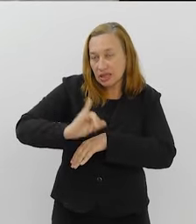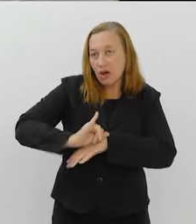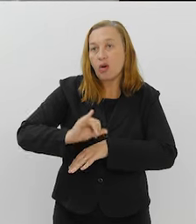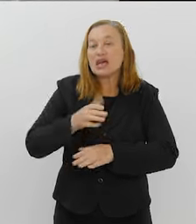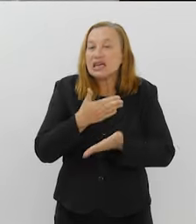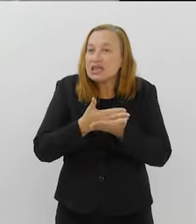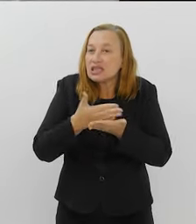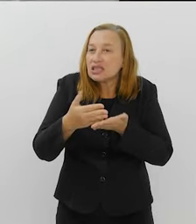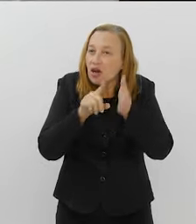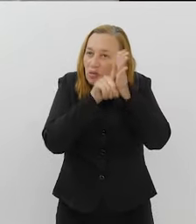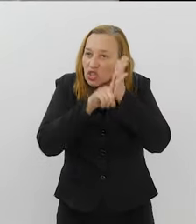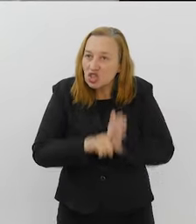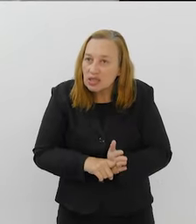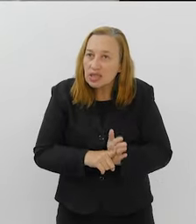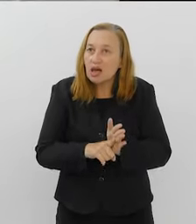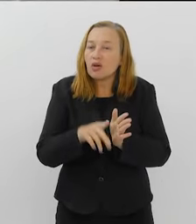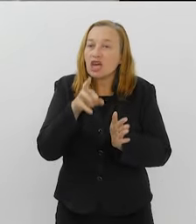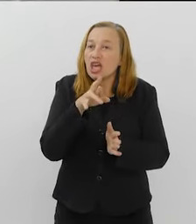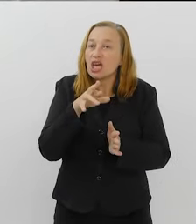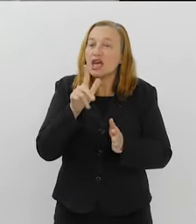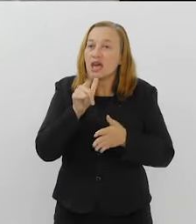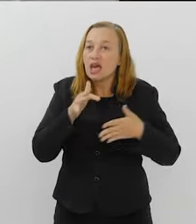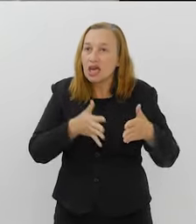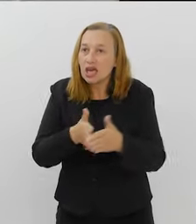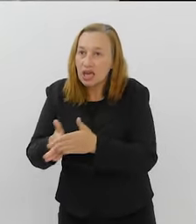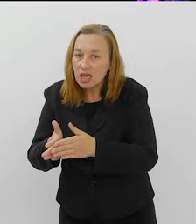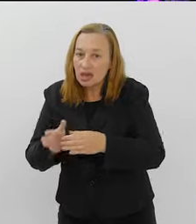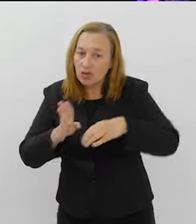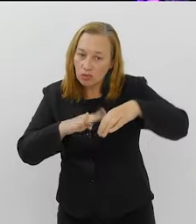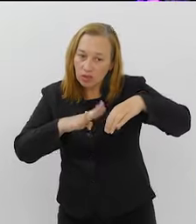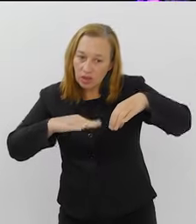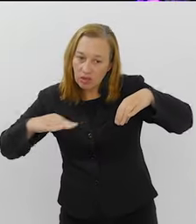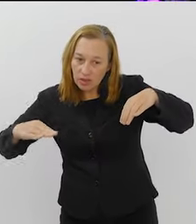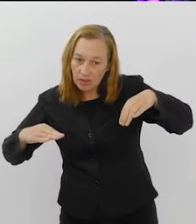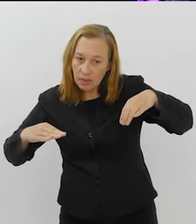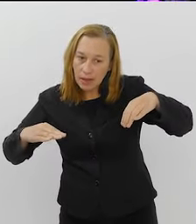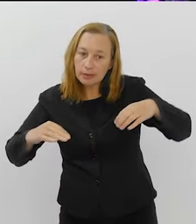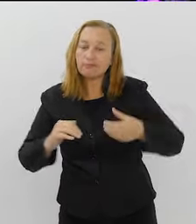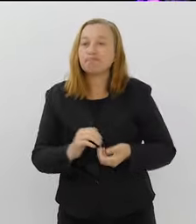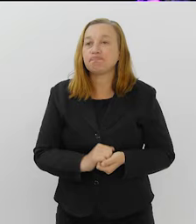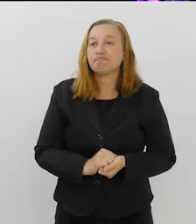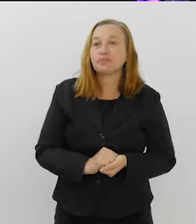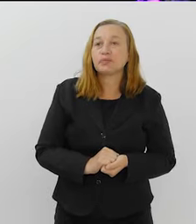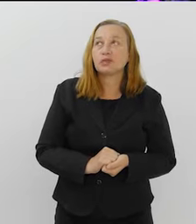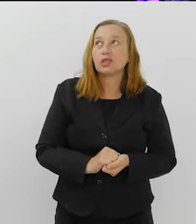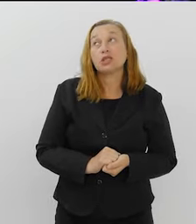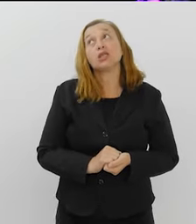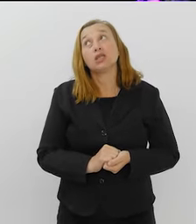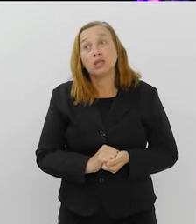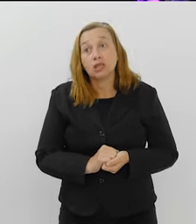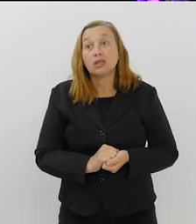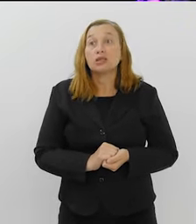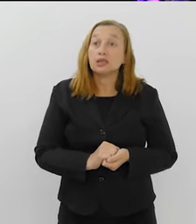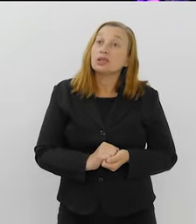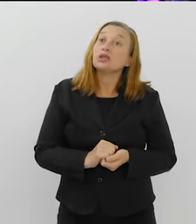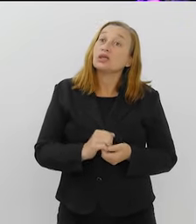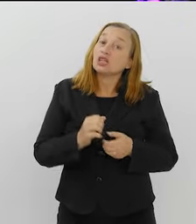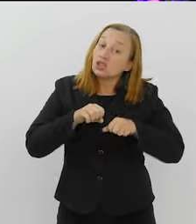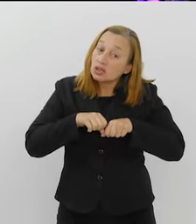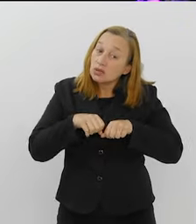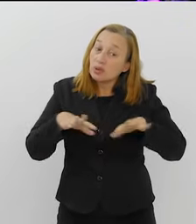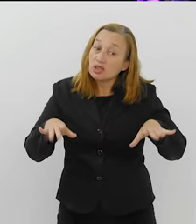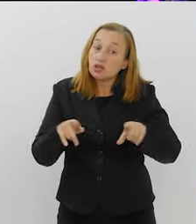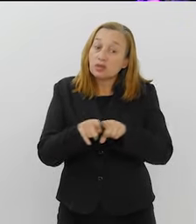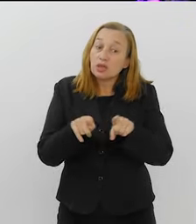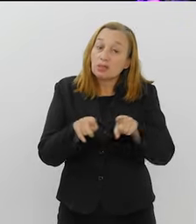a gente começou pesquisando rios que deságuam na Baía de Guanabara, ok? Mas, na sequência, a gente